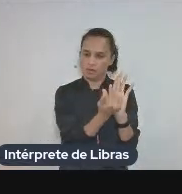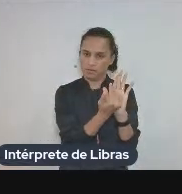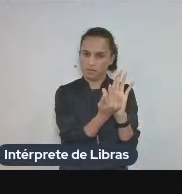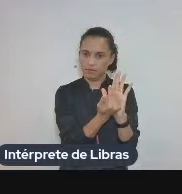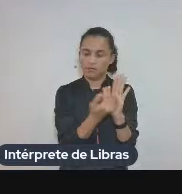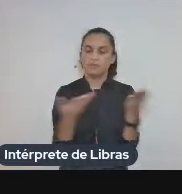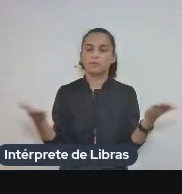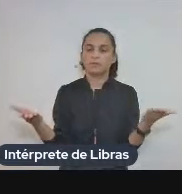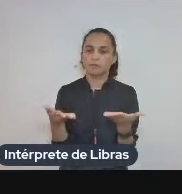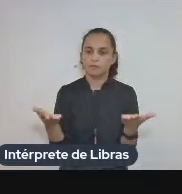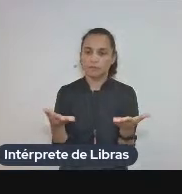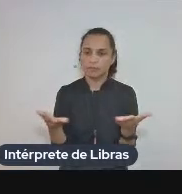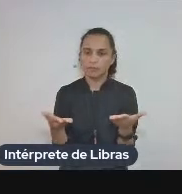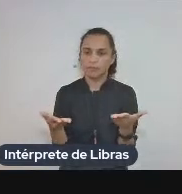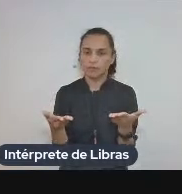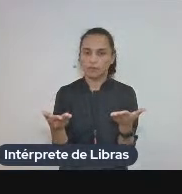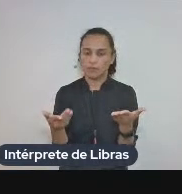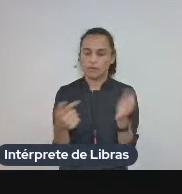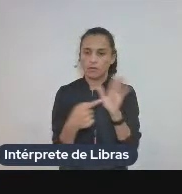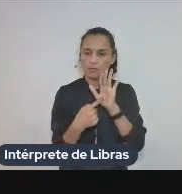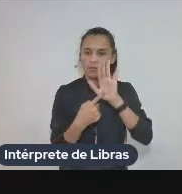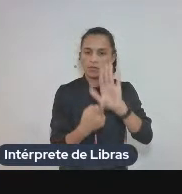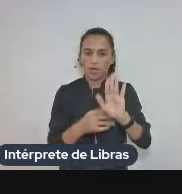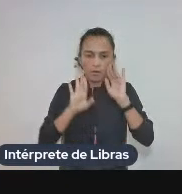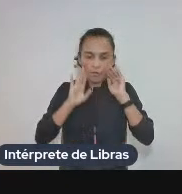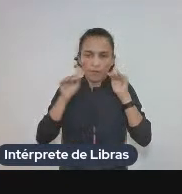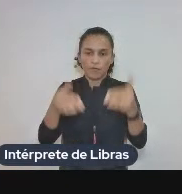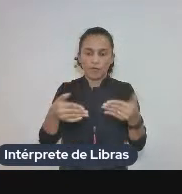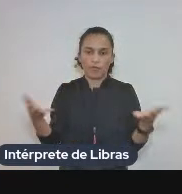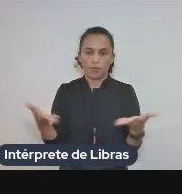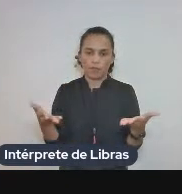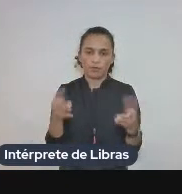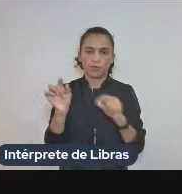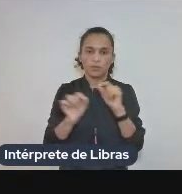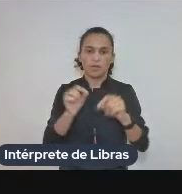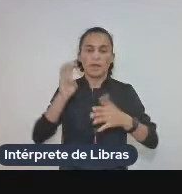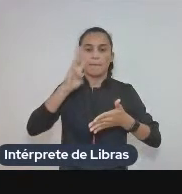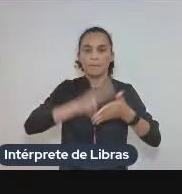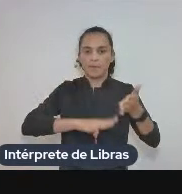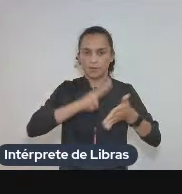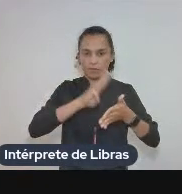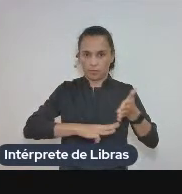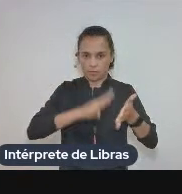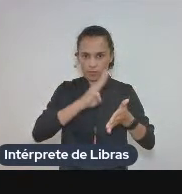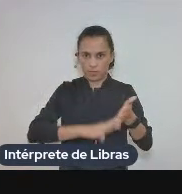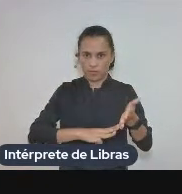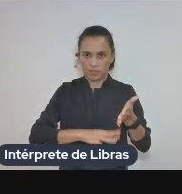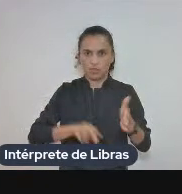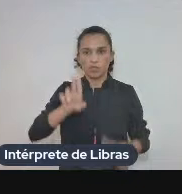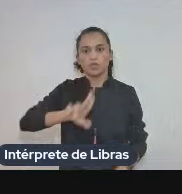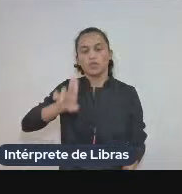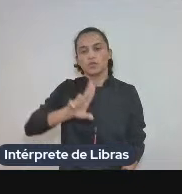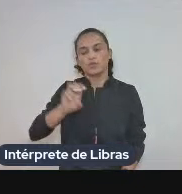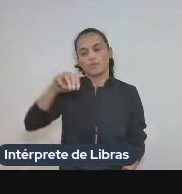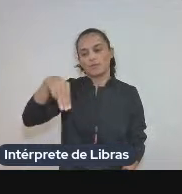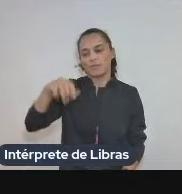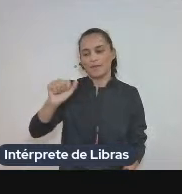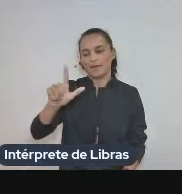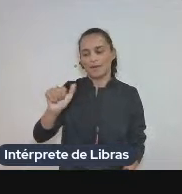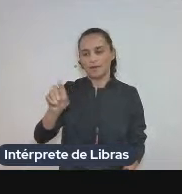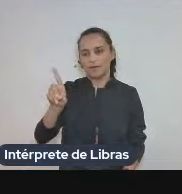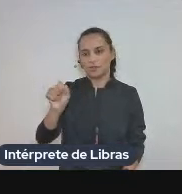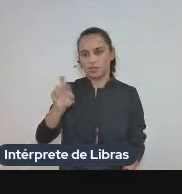para o nosso foco de hoje que é a metodologia do uso da mala direta